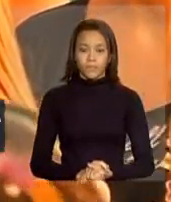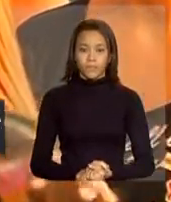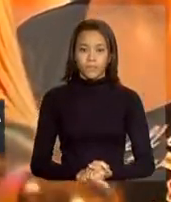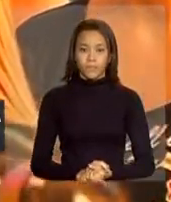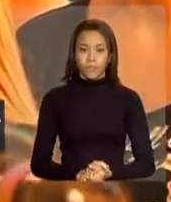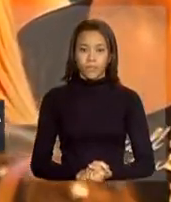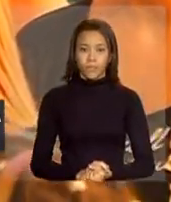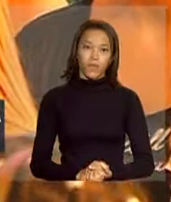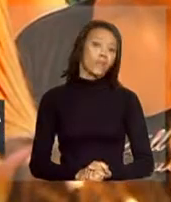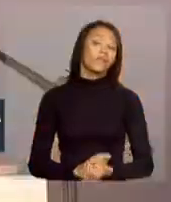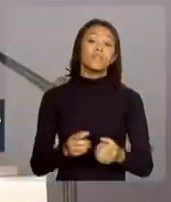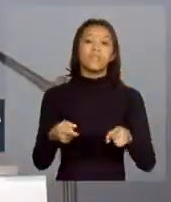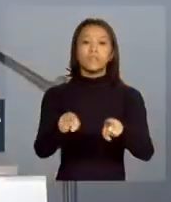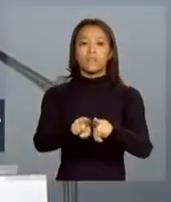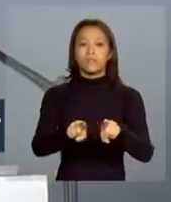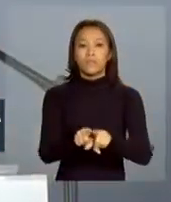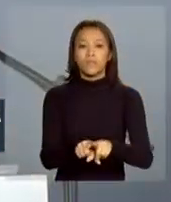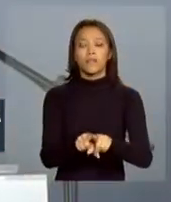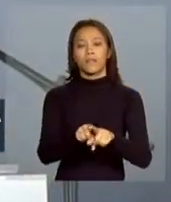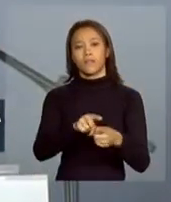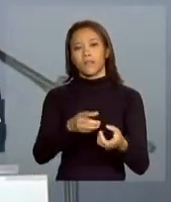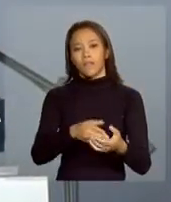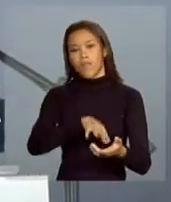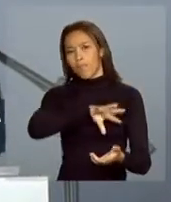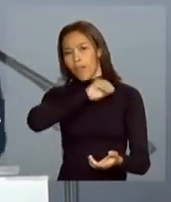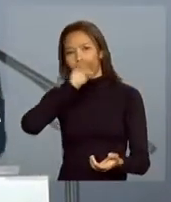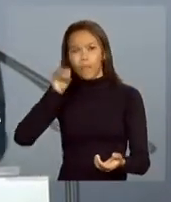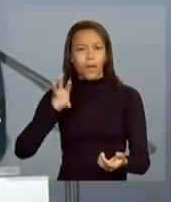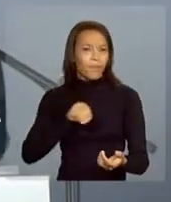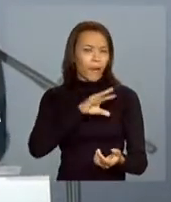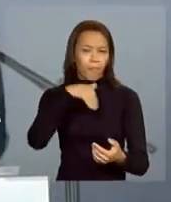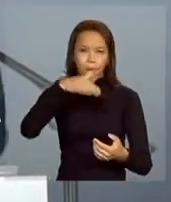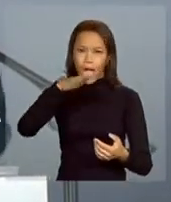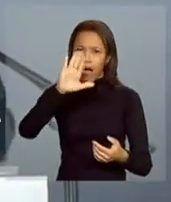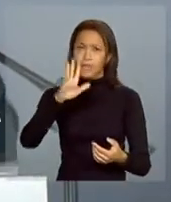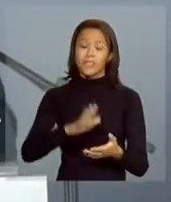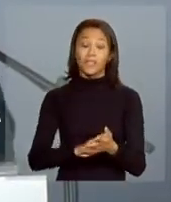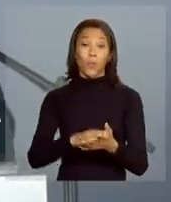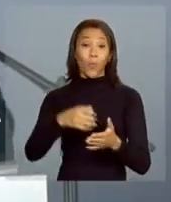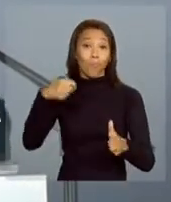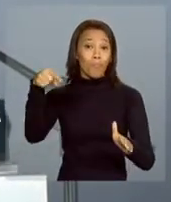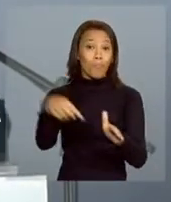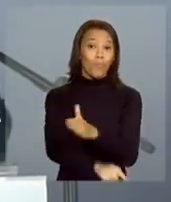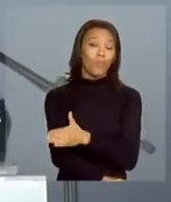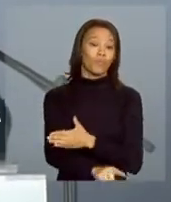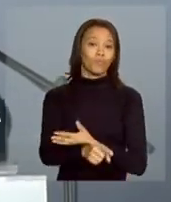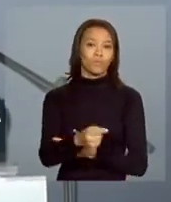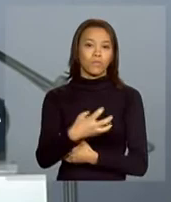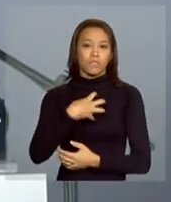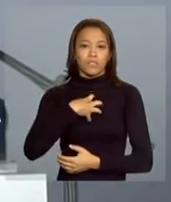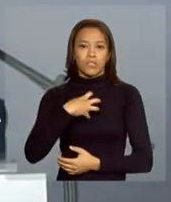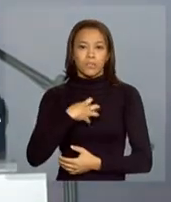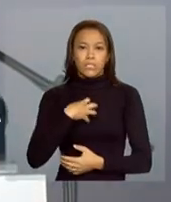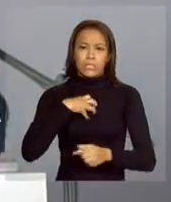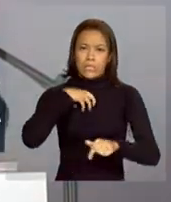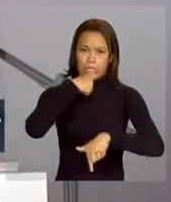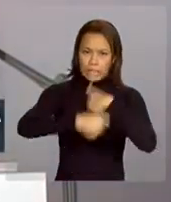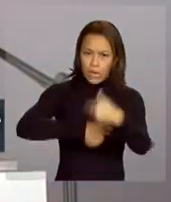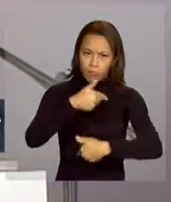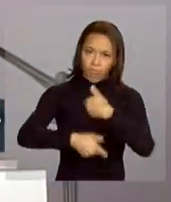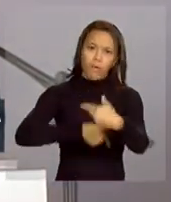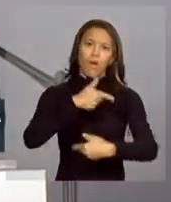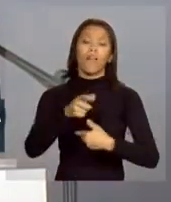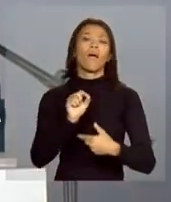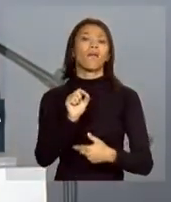E além das palavras, é traduzir o mais profundo sentimento em ações, é